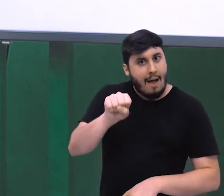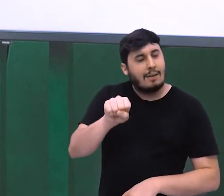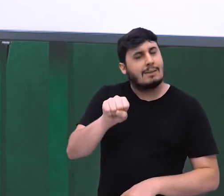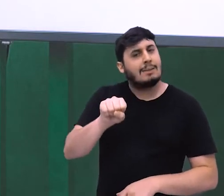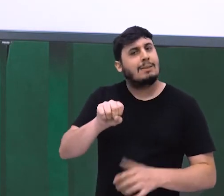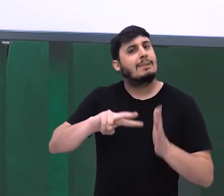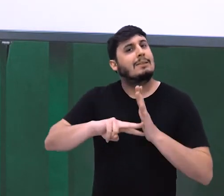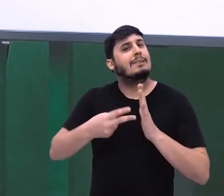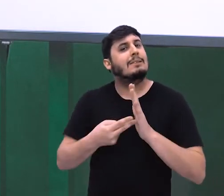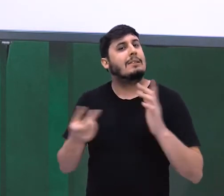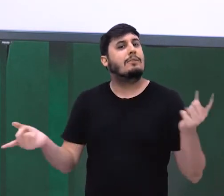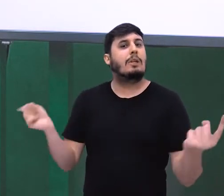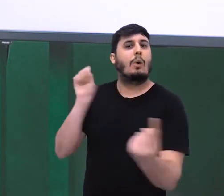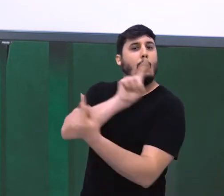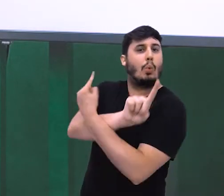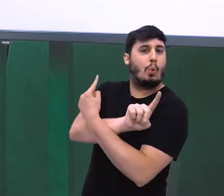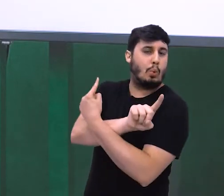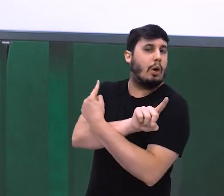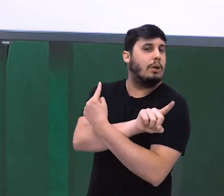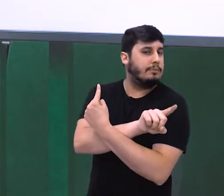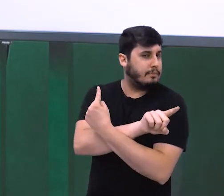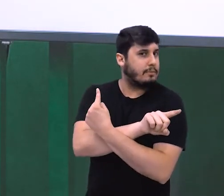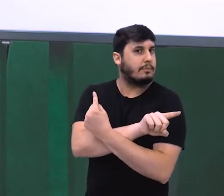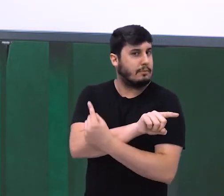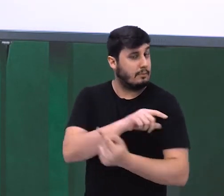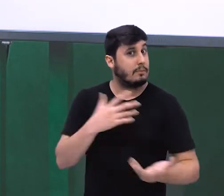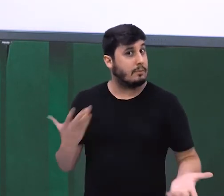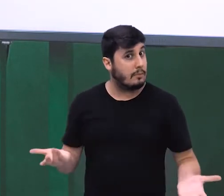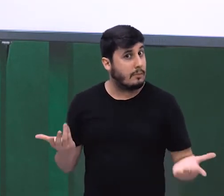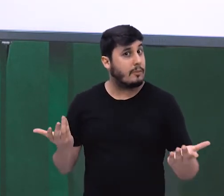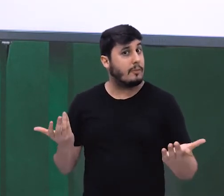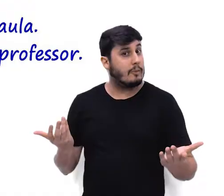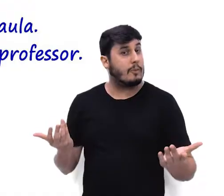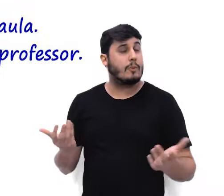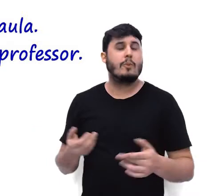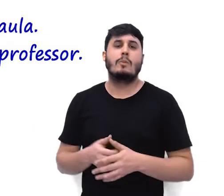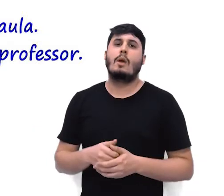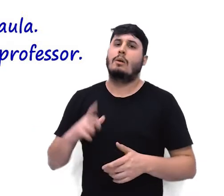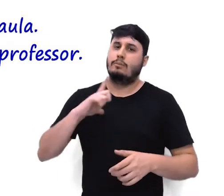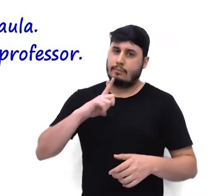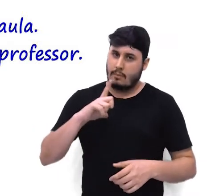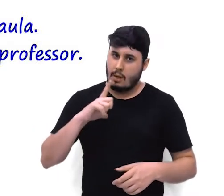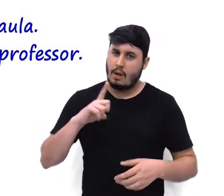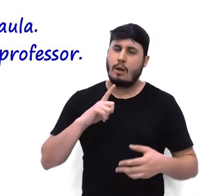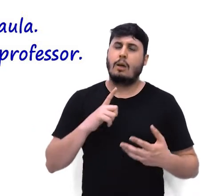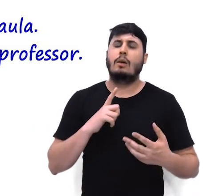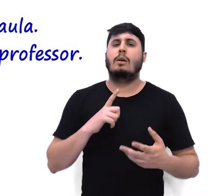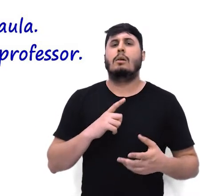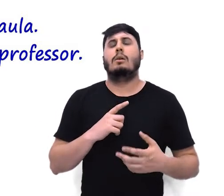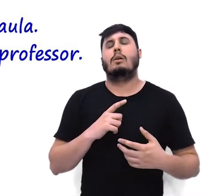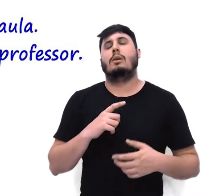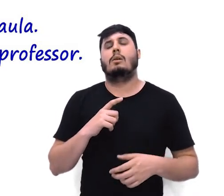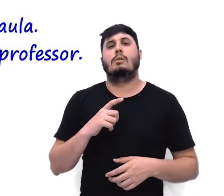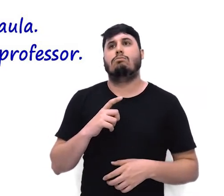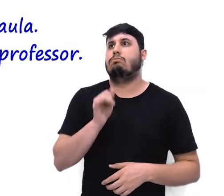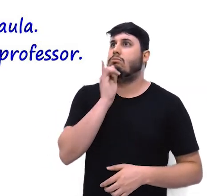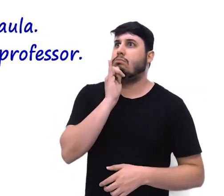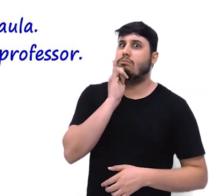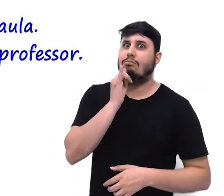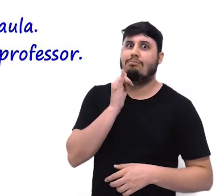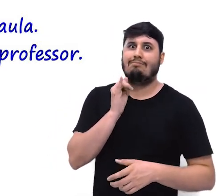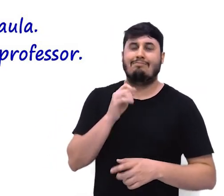contrariedade, de adversidade. Temos aí as conjunções, mas, porém,